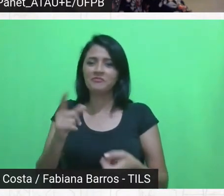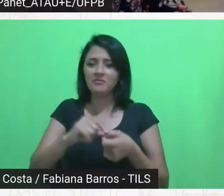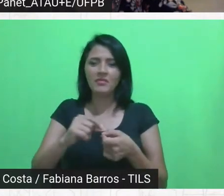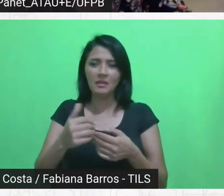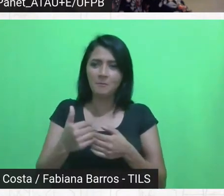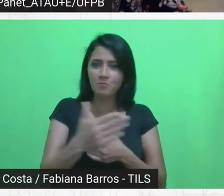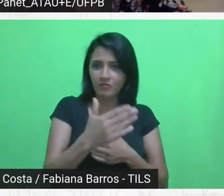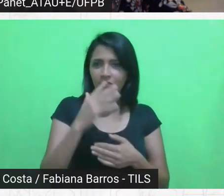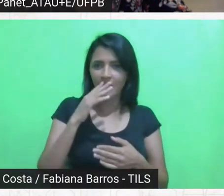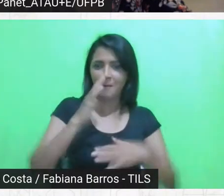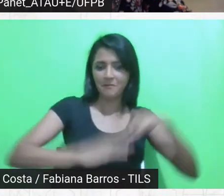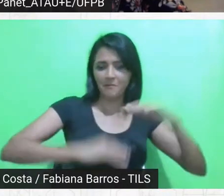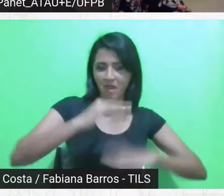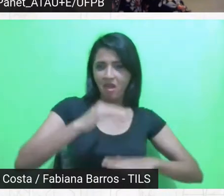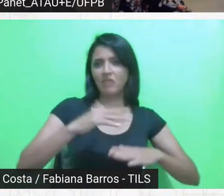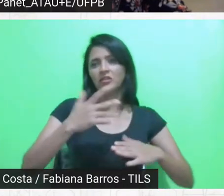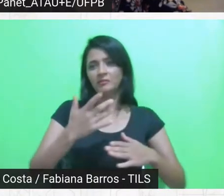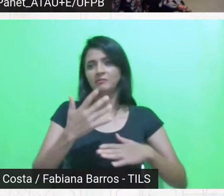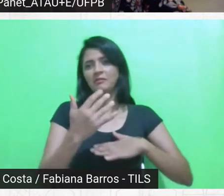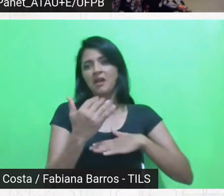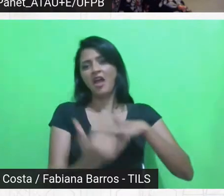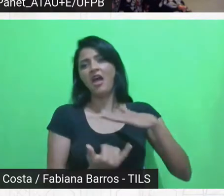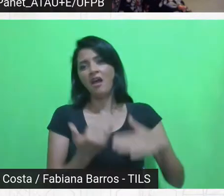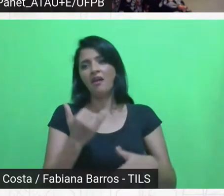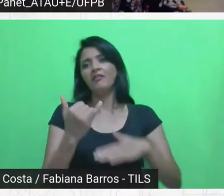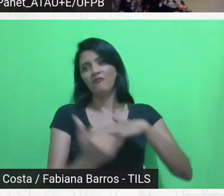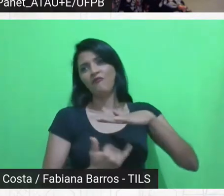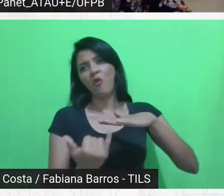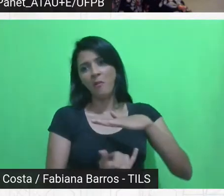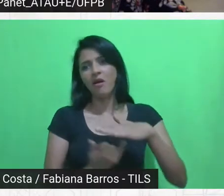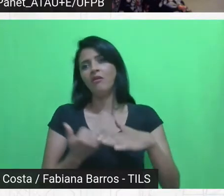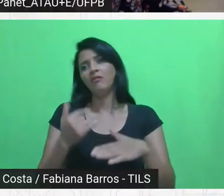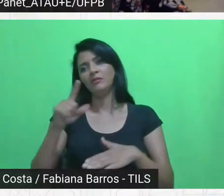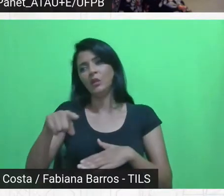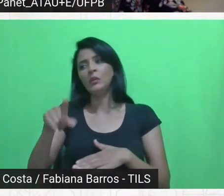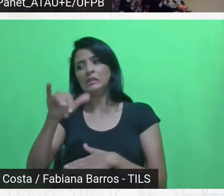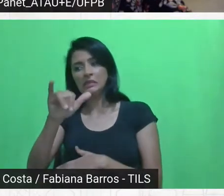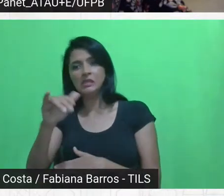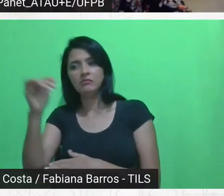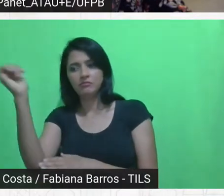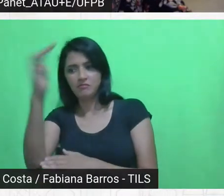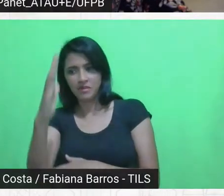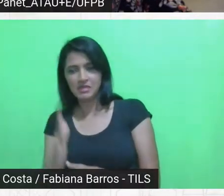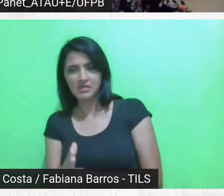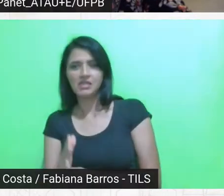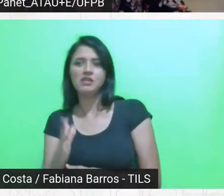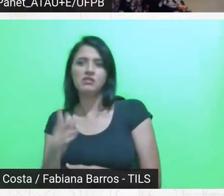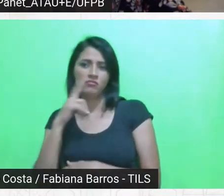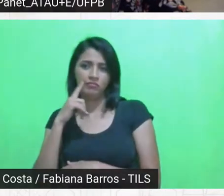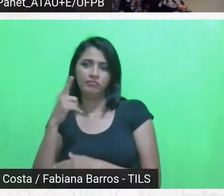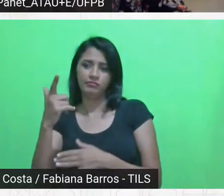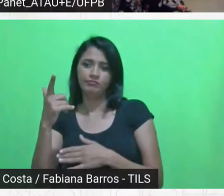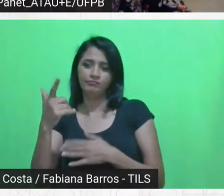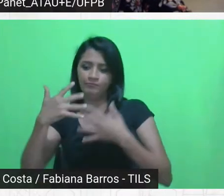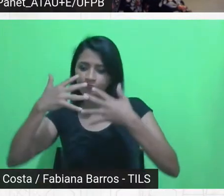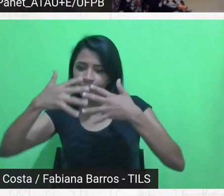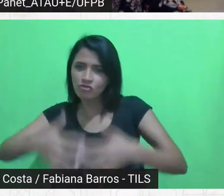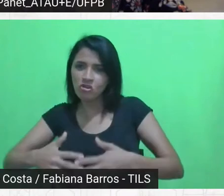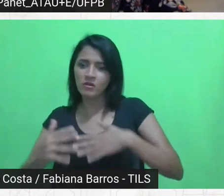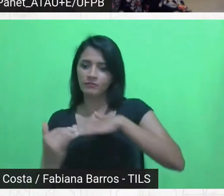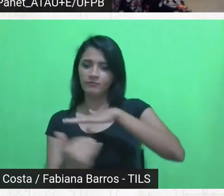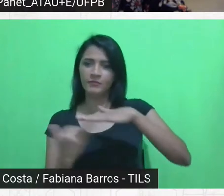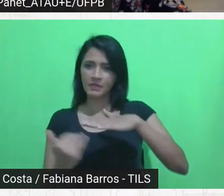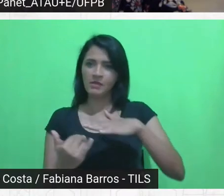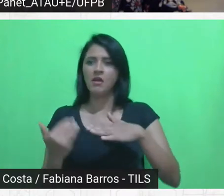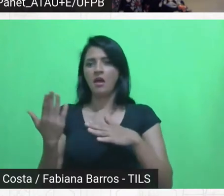para a informalidade, ou seja, se o Brasil funciona na informalidade, se a habitação popular